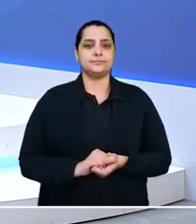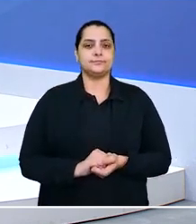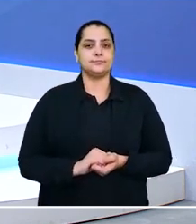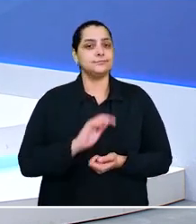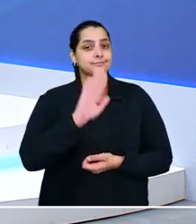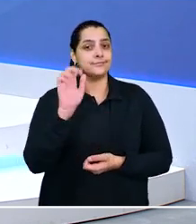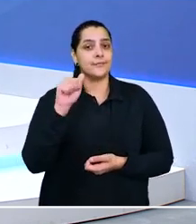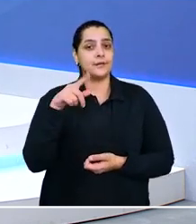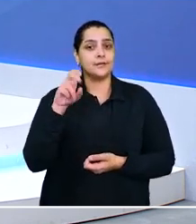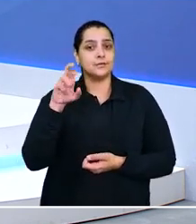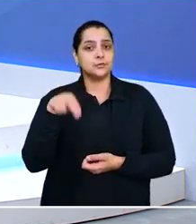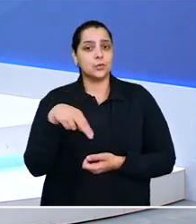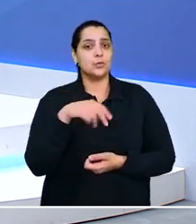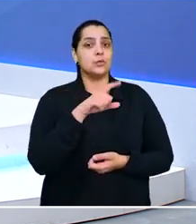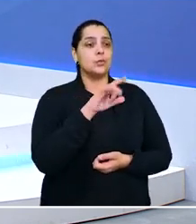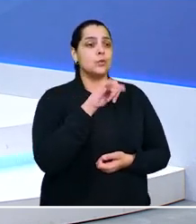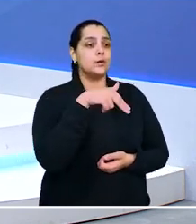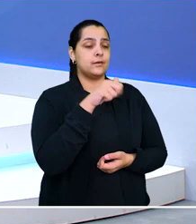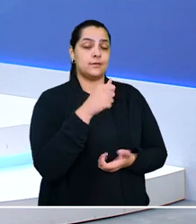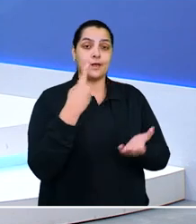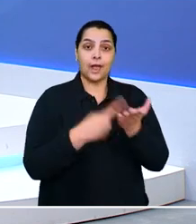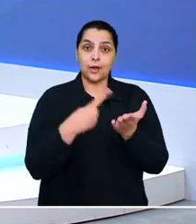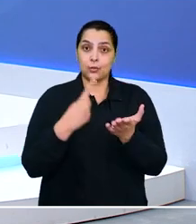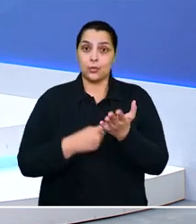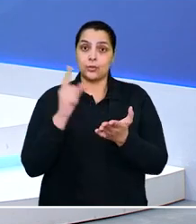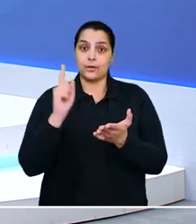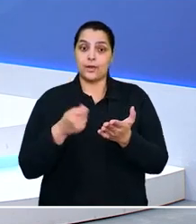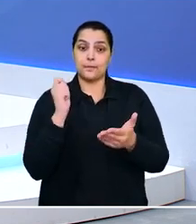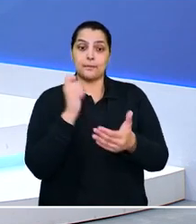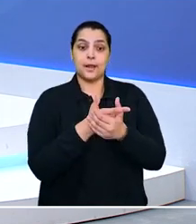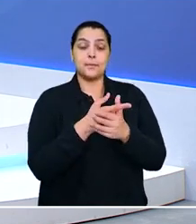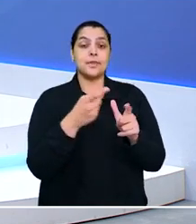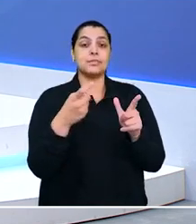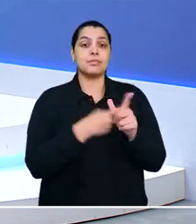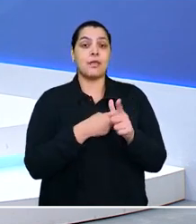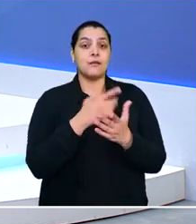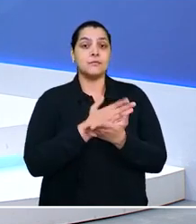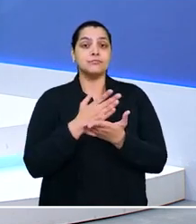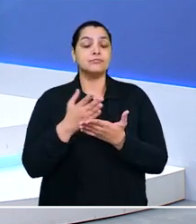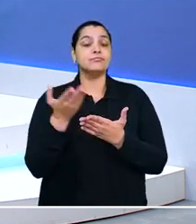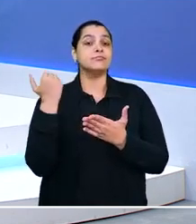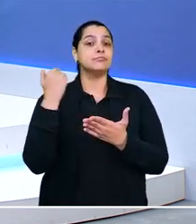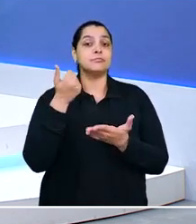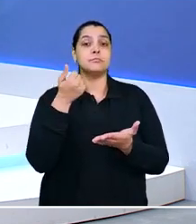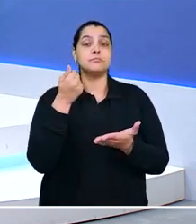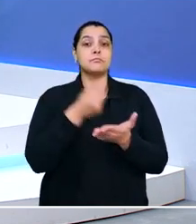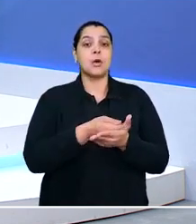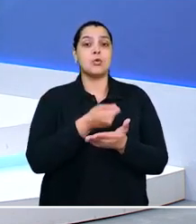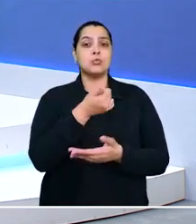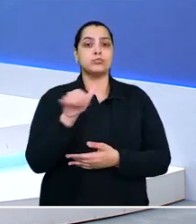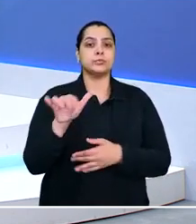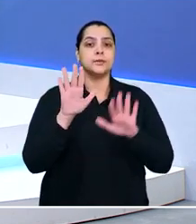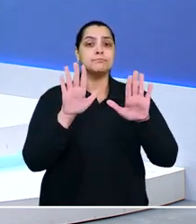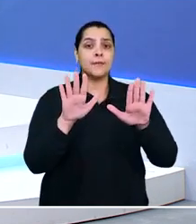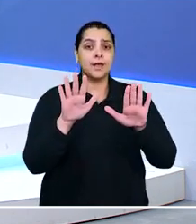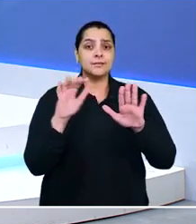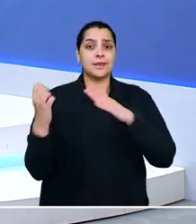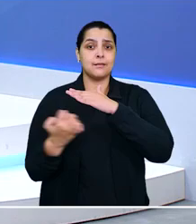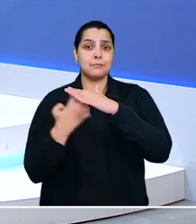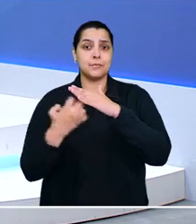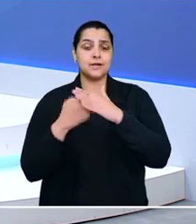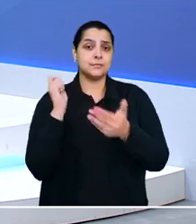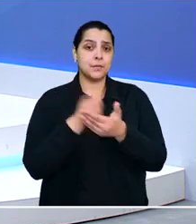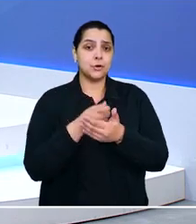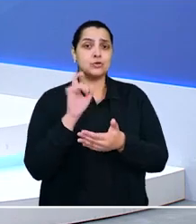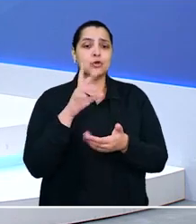Oi Anderson, oi Luana. O acordo era para o pagamento de débitos trabalhistas vencidos, mas a transportadora só